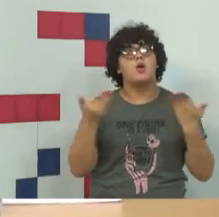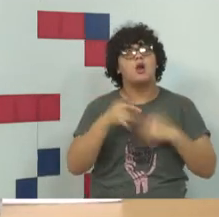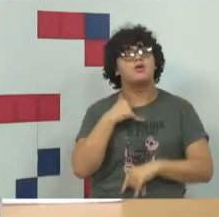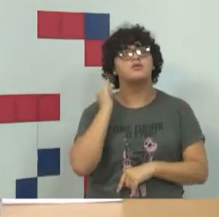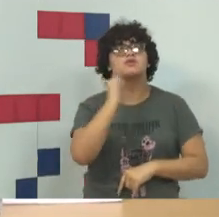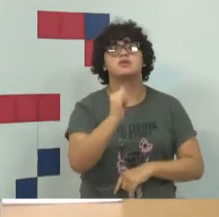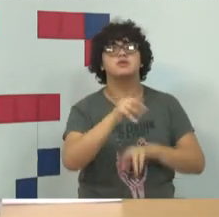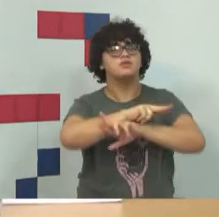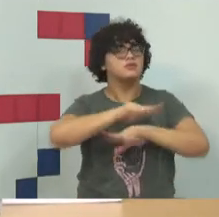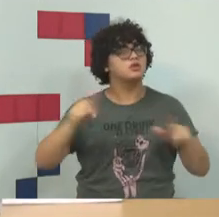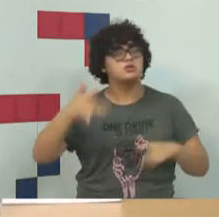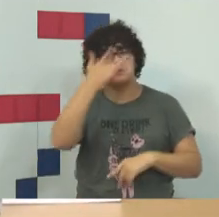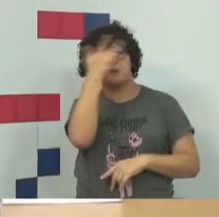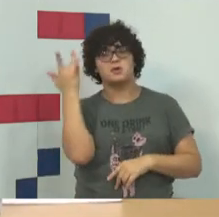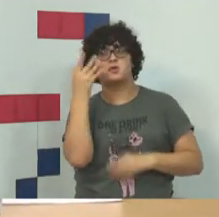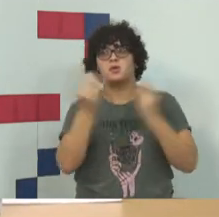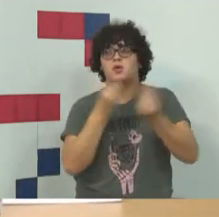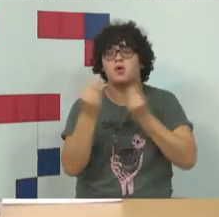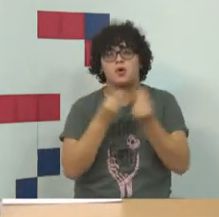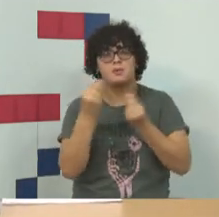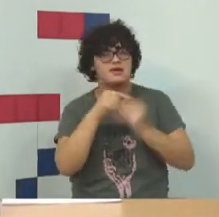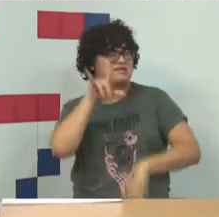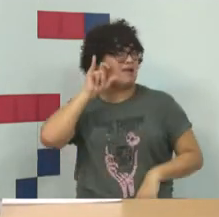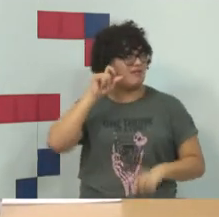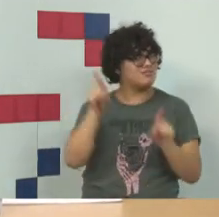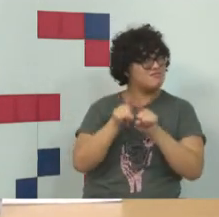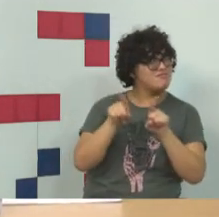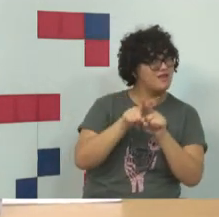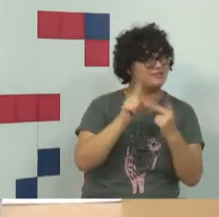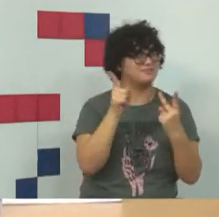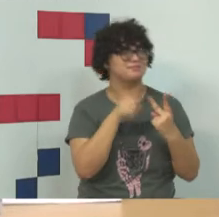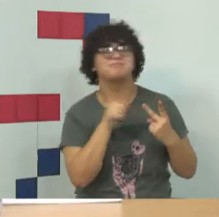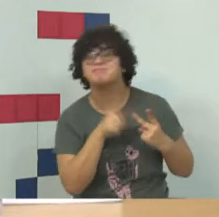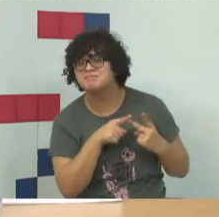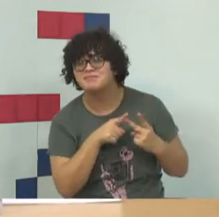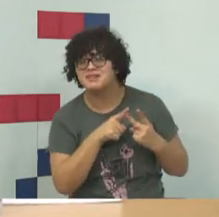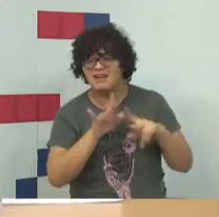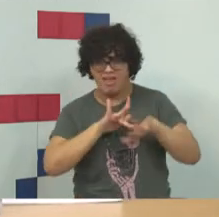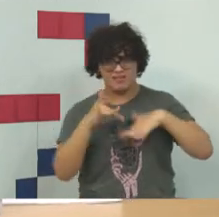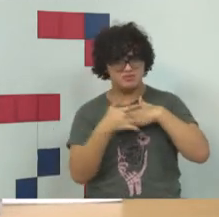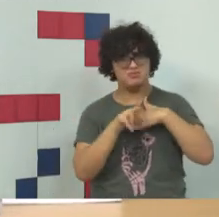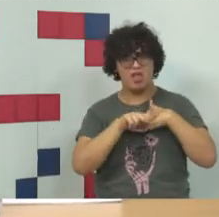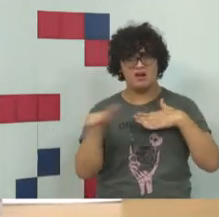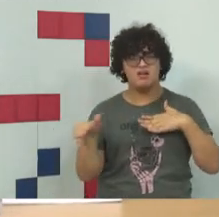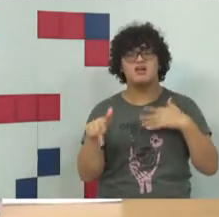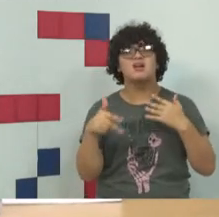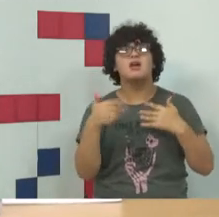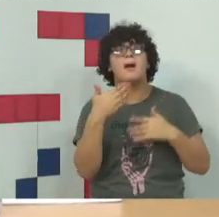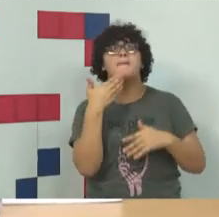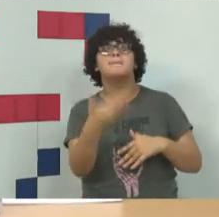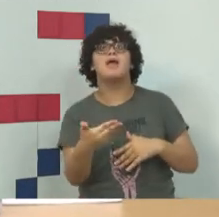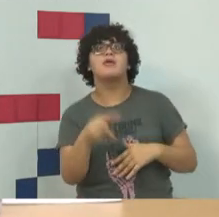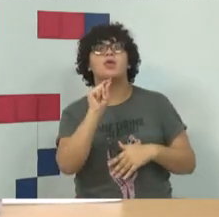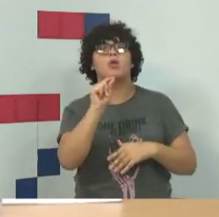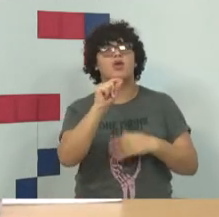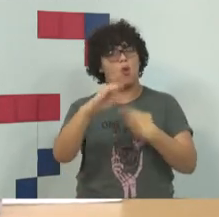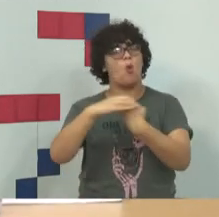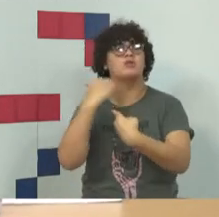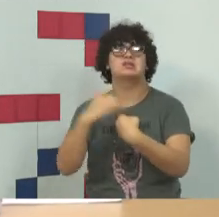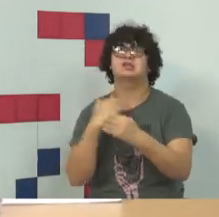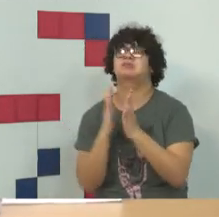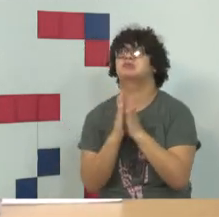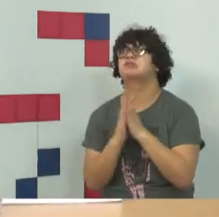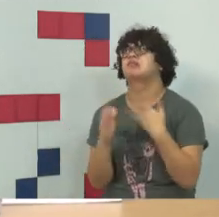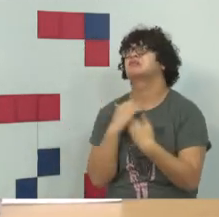dezenas de pessoas através de Instagram e através de redes sociais que pedem algum tipo de auxílio nessa